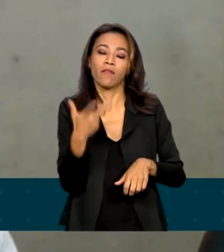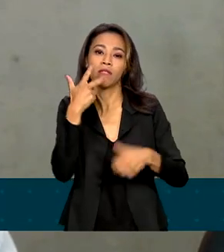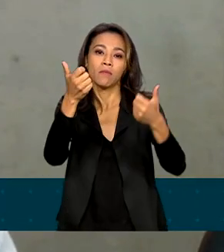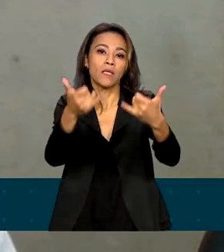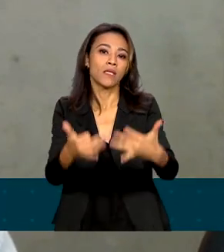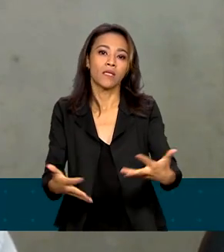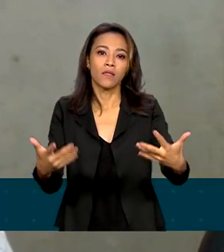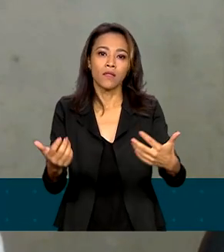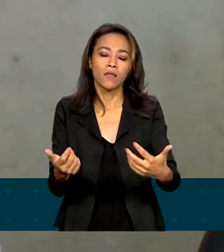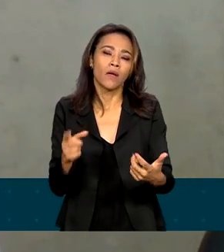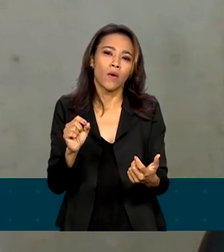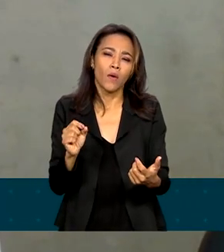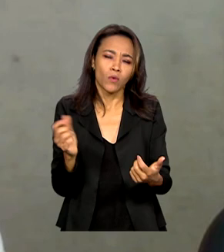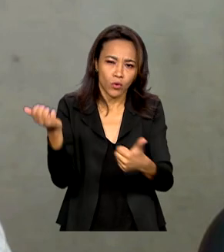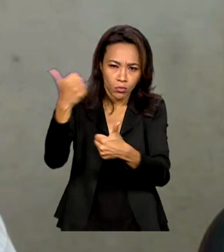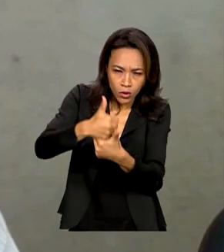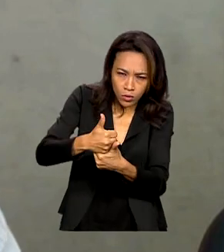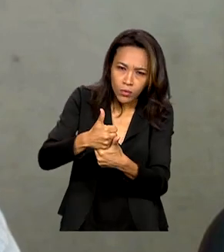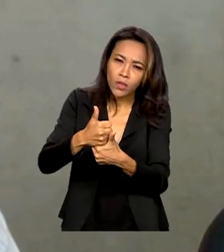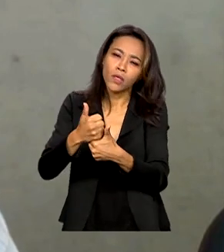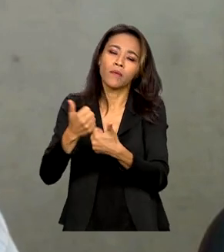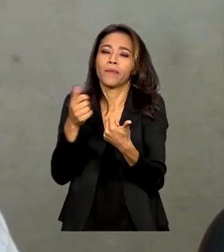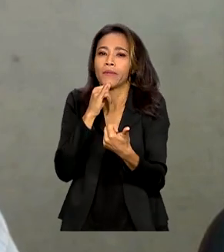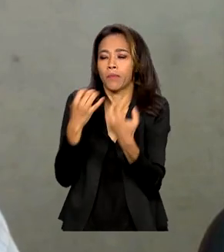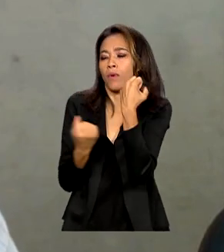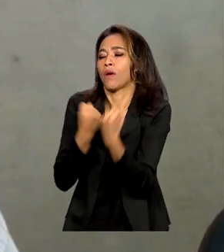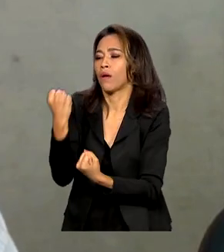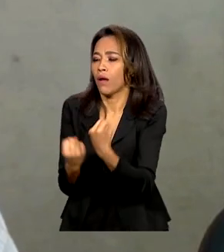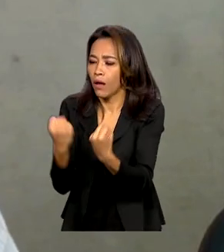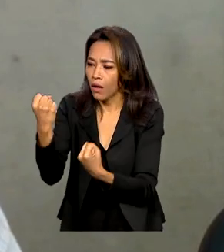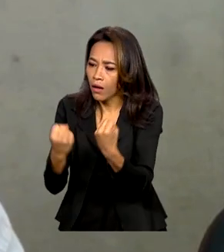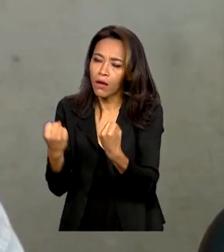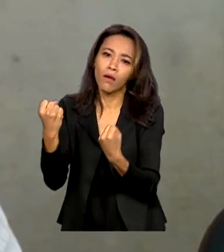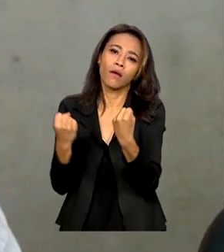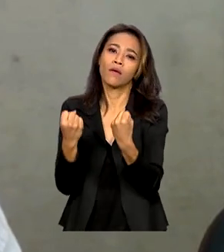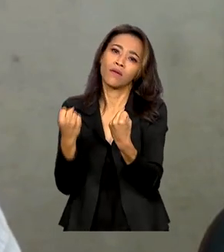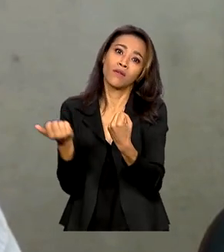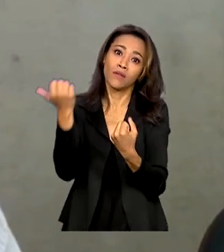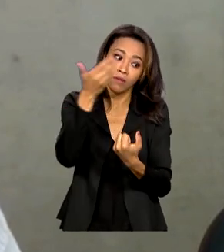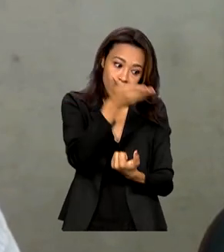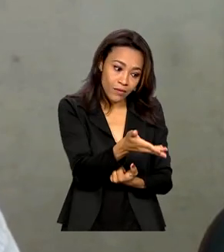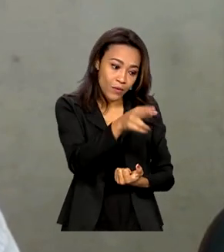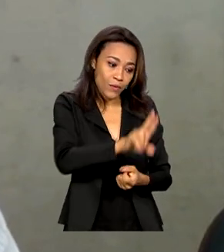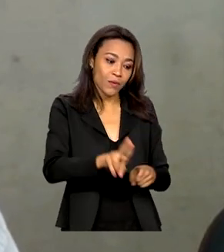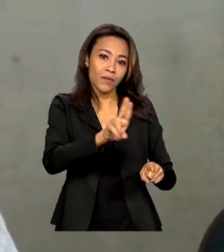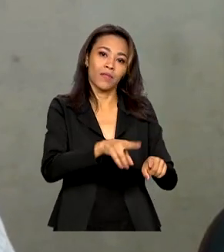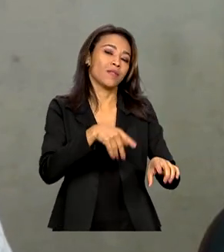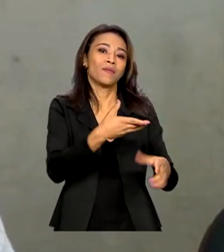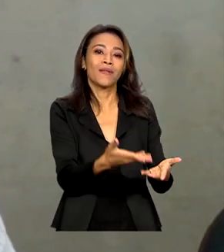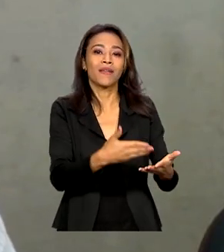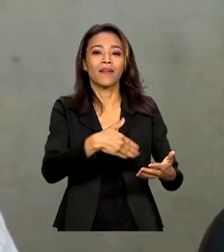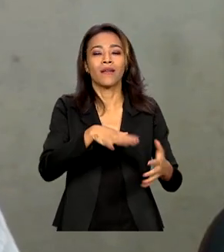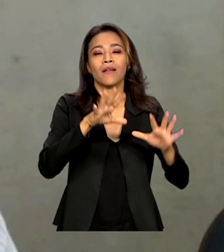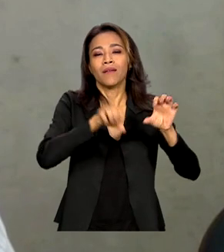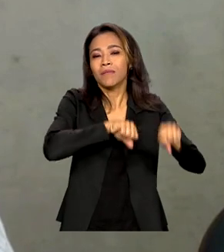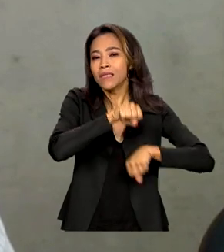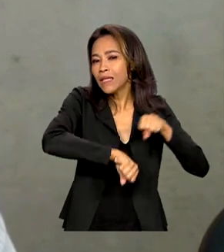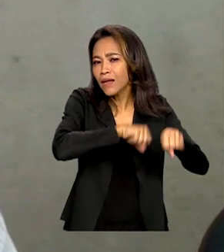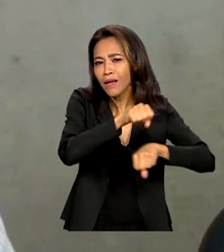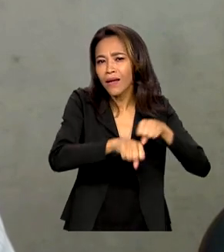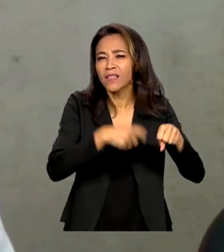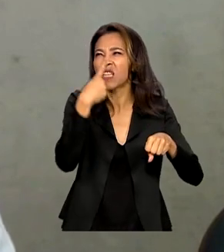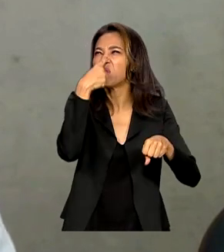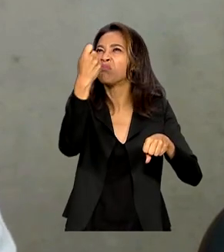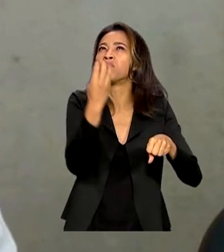parcialmente, o transporte individual motorizado por um transporte mais limpo, inclusive